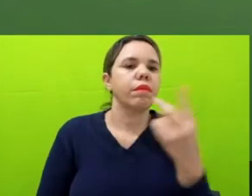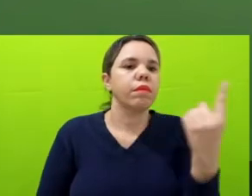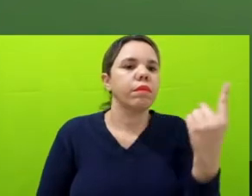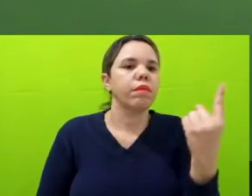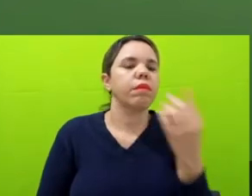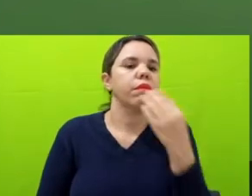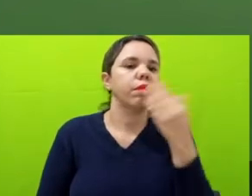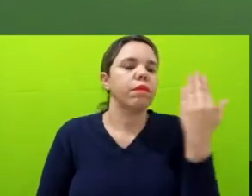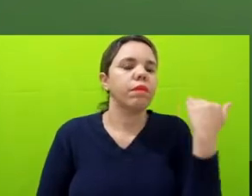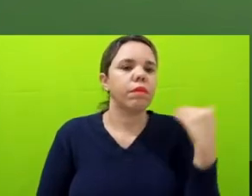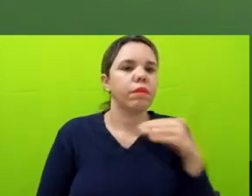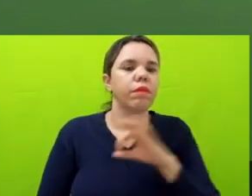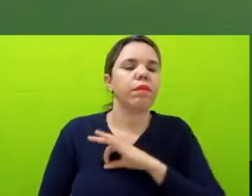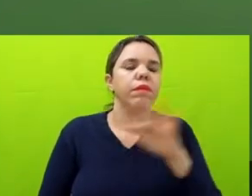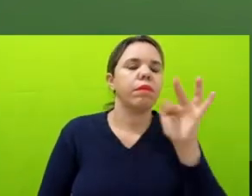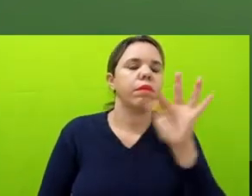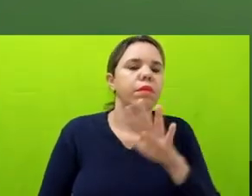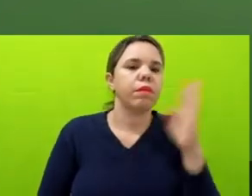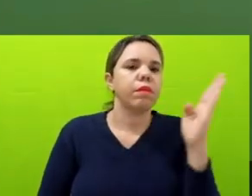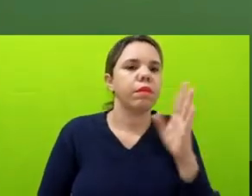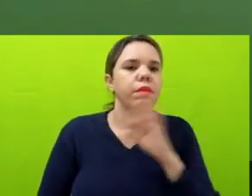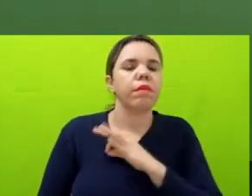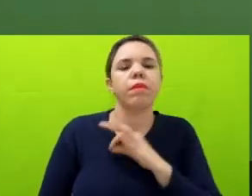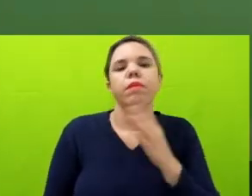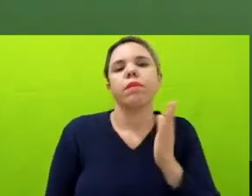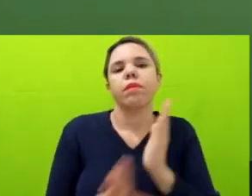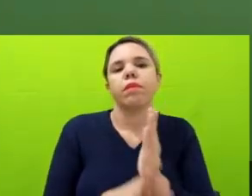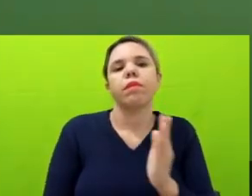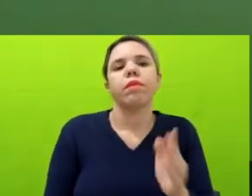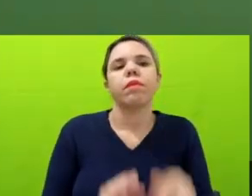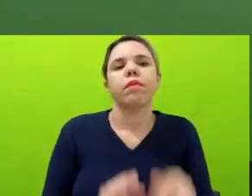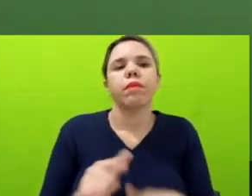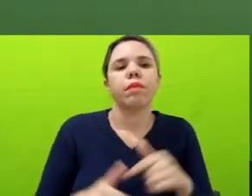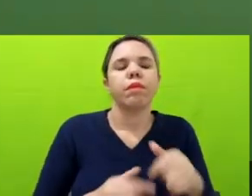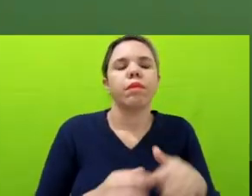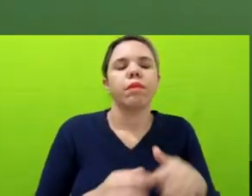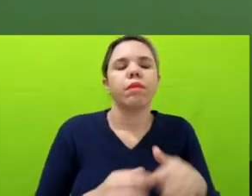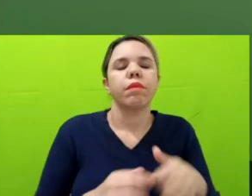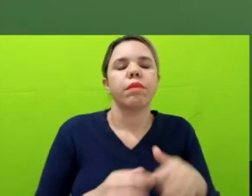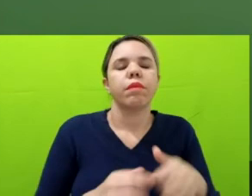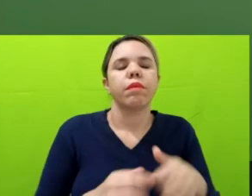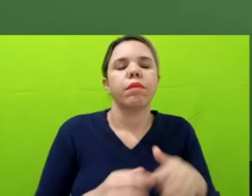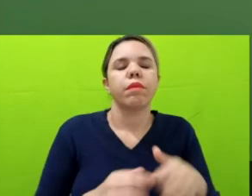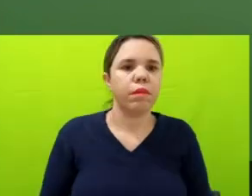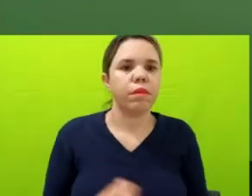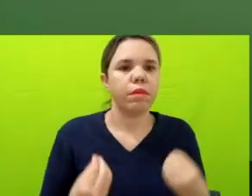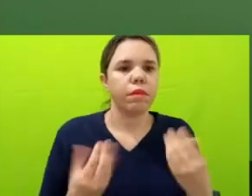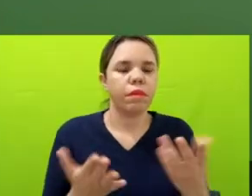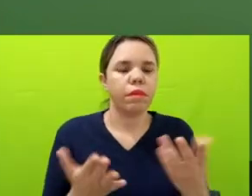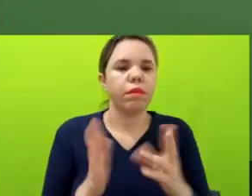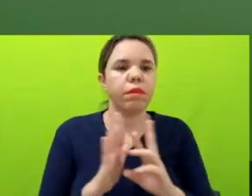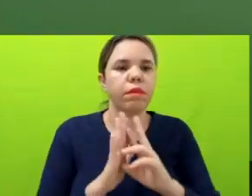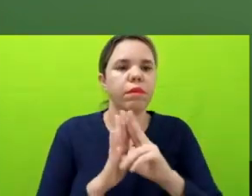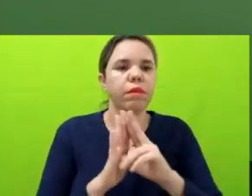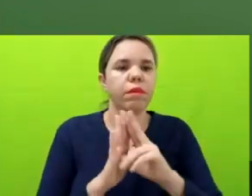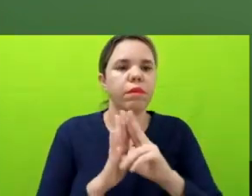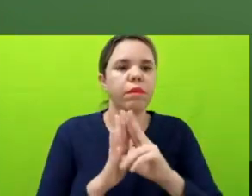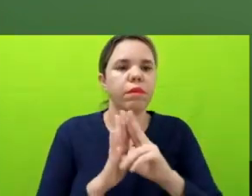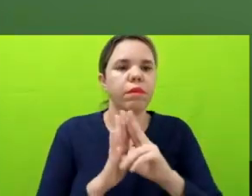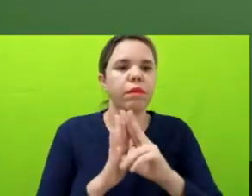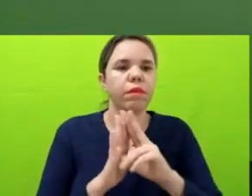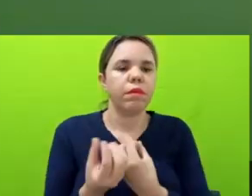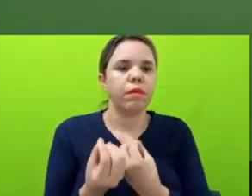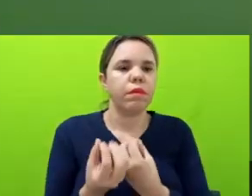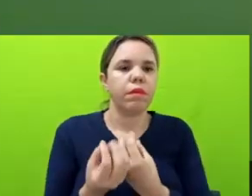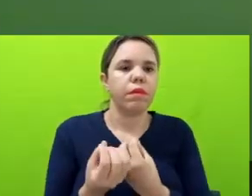o acesso de uma operação em que iria nos dar várias, né, informações sobre pistas clandestinas, quem